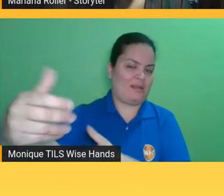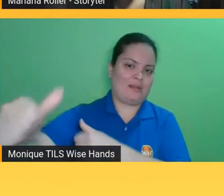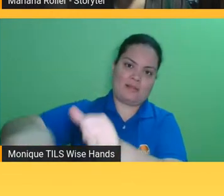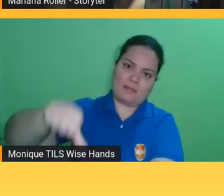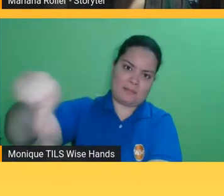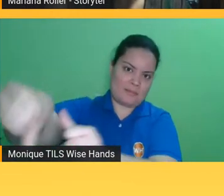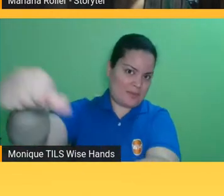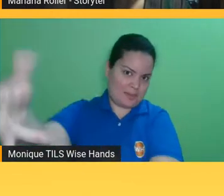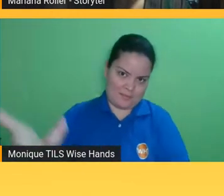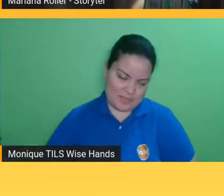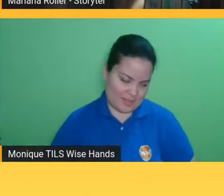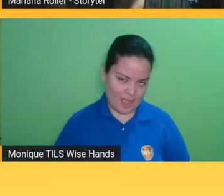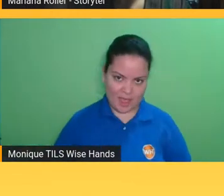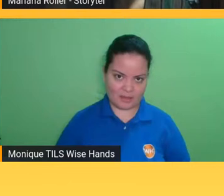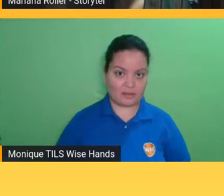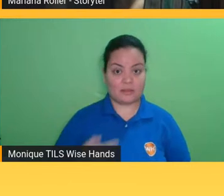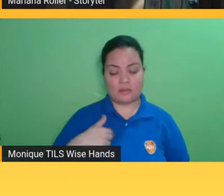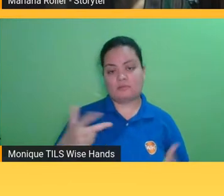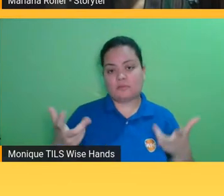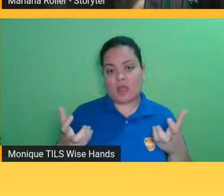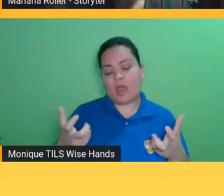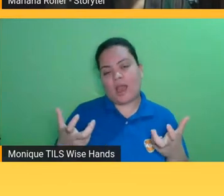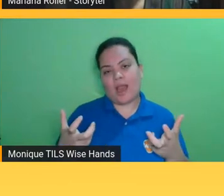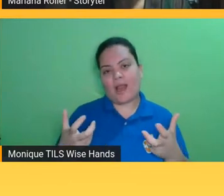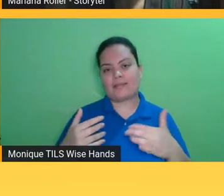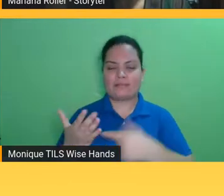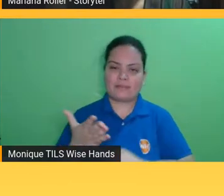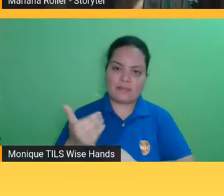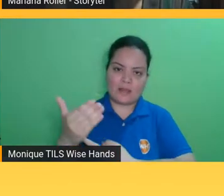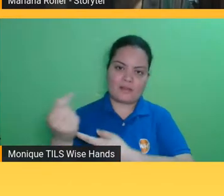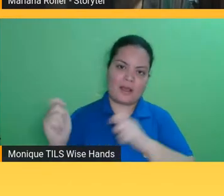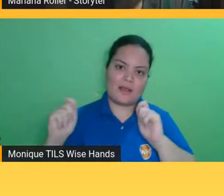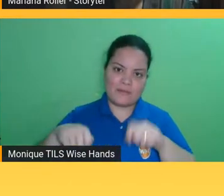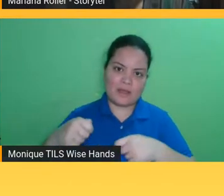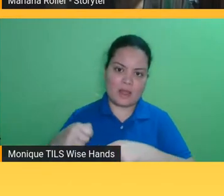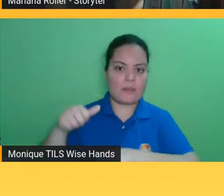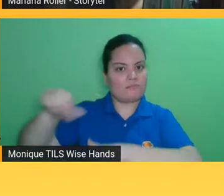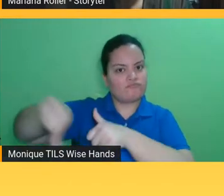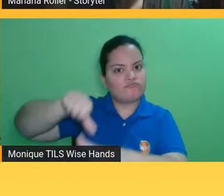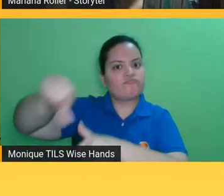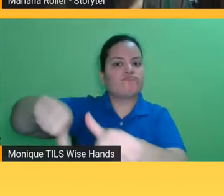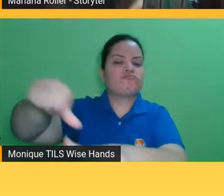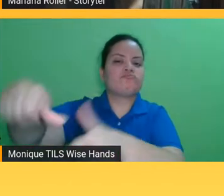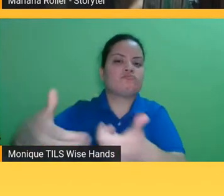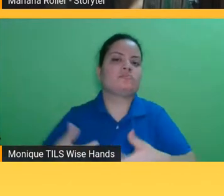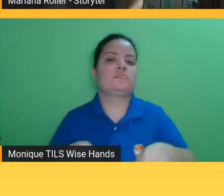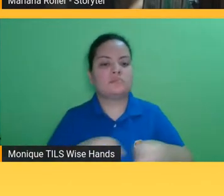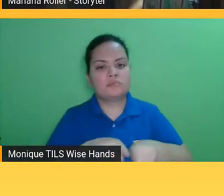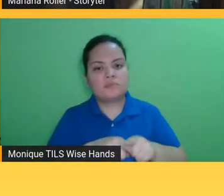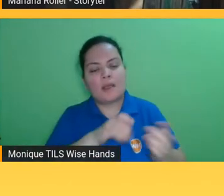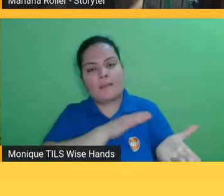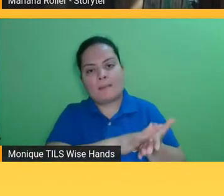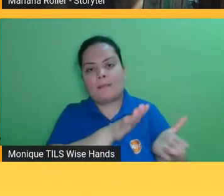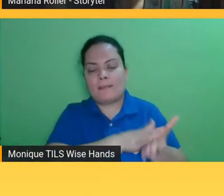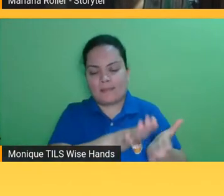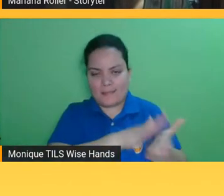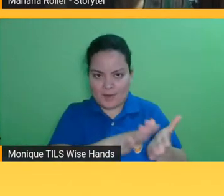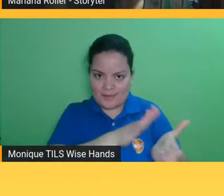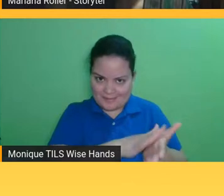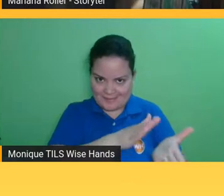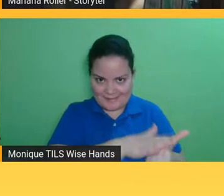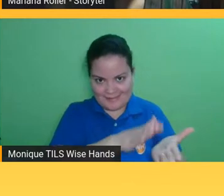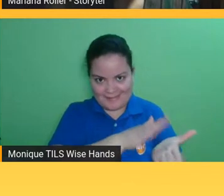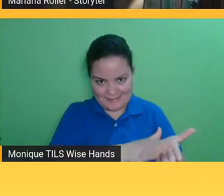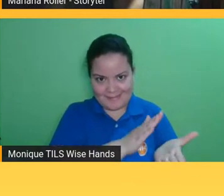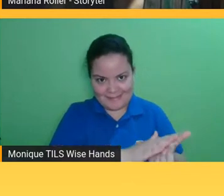cada vez mais vai ter recursos escassos pra produzir coisas físicas e e e essa